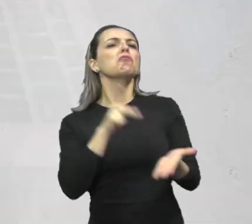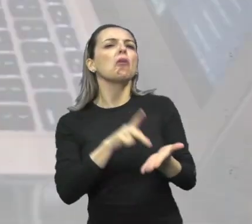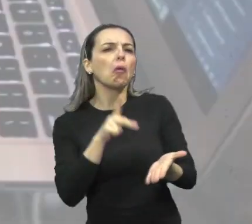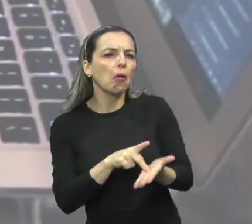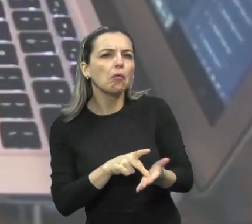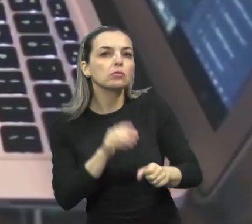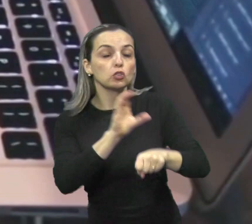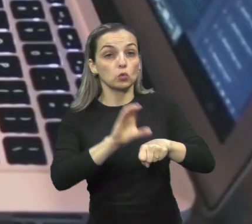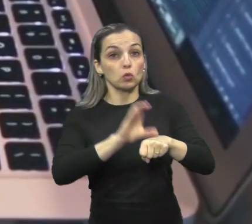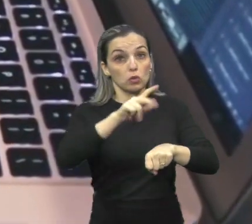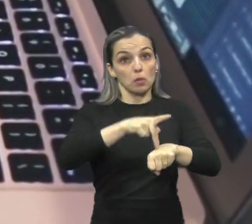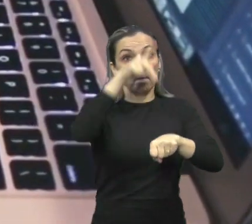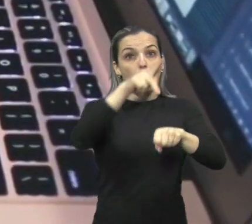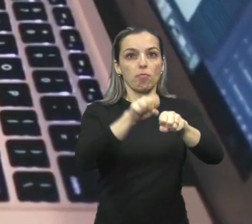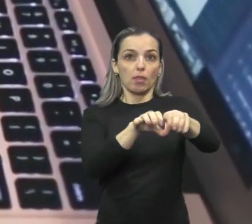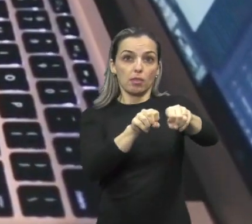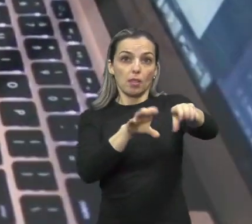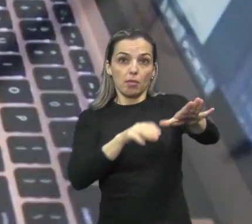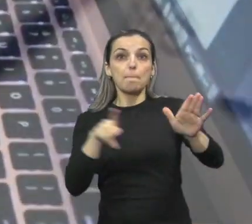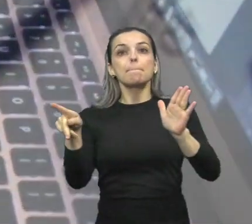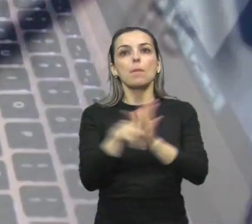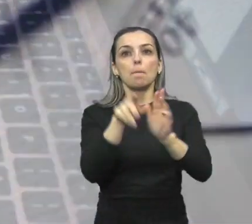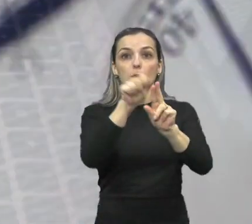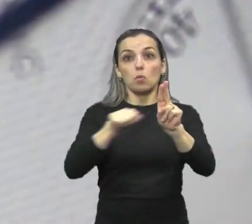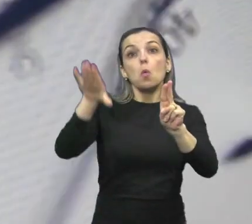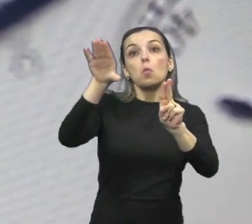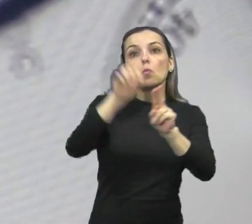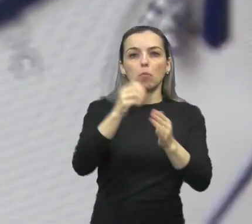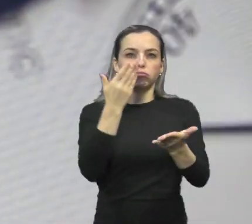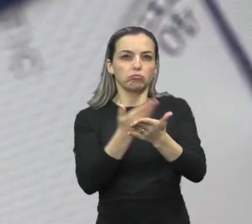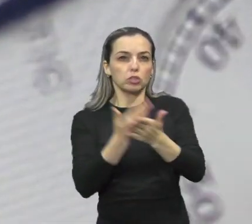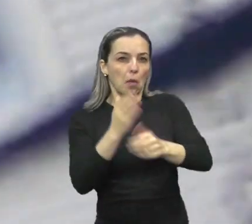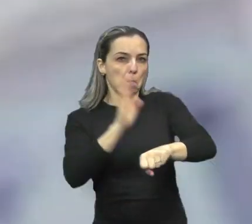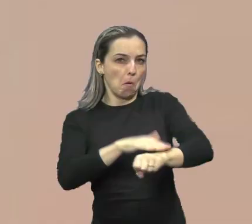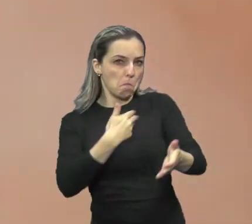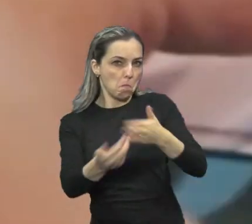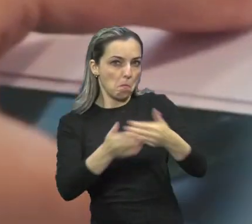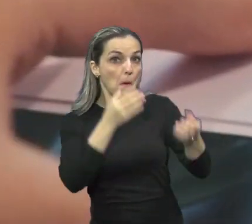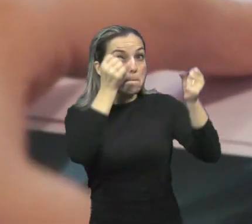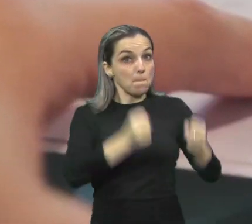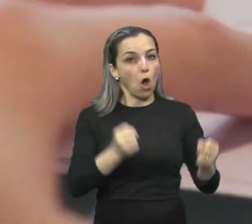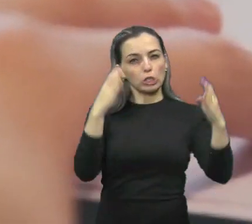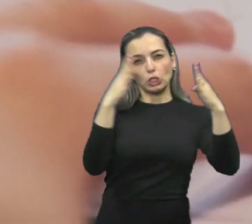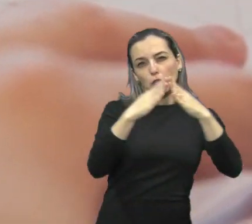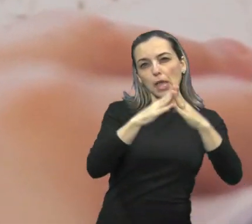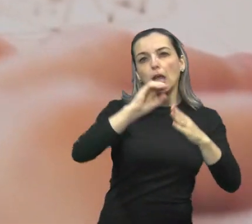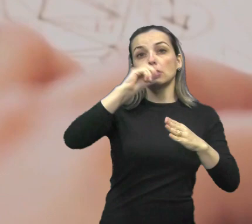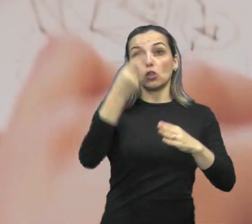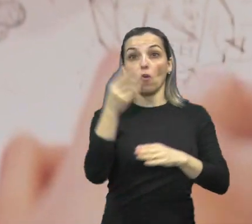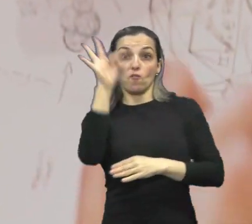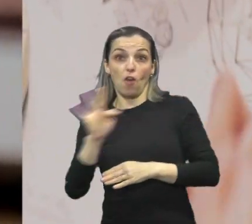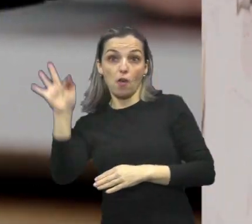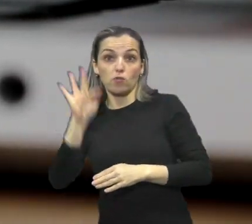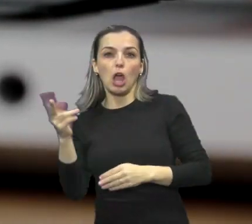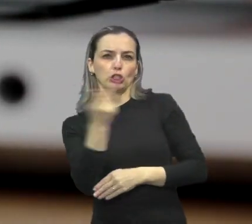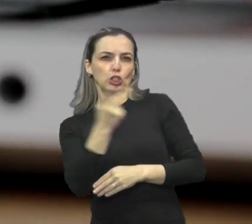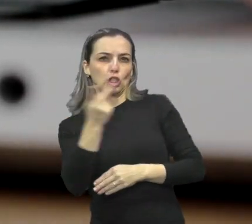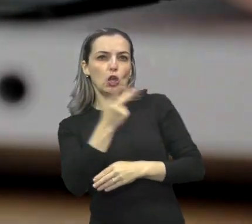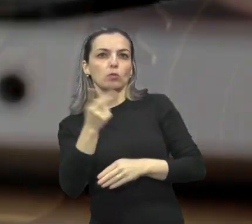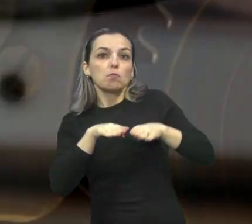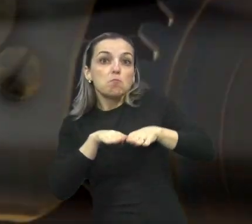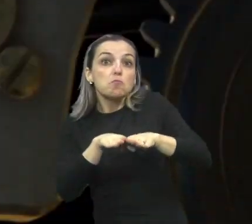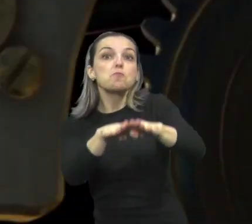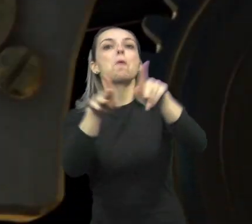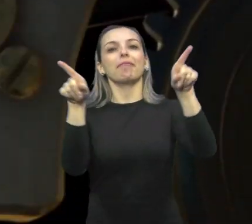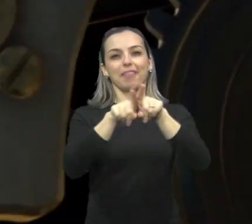Quem disse que não? Na pós-graduação EAD da Uniara, você pode estudar na hora que quiser, pode estar na sua casa e na faculdade ao mesmo